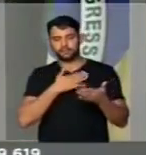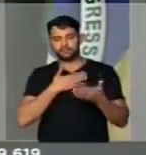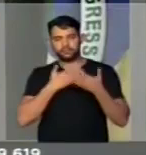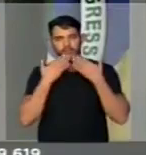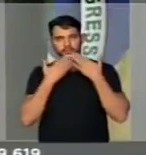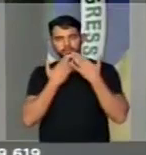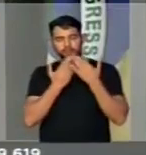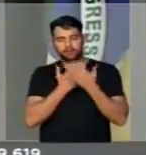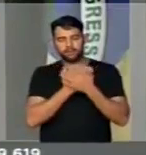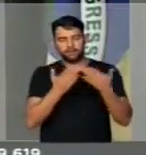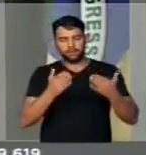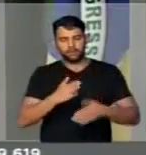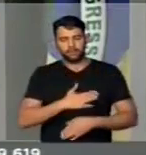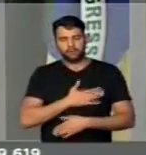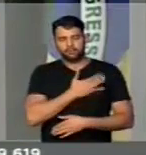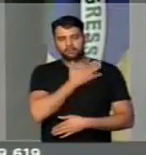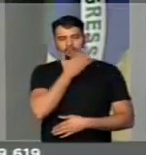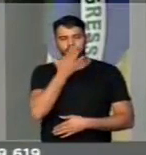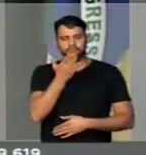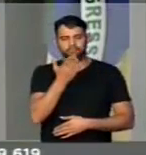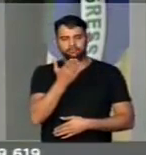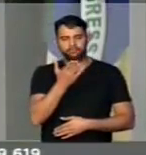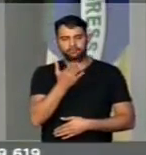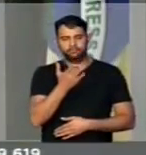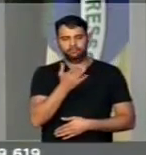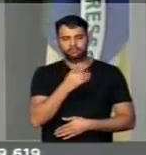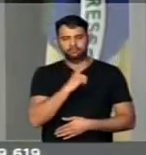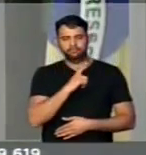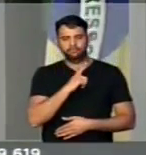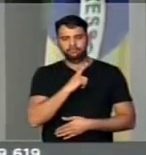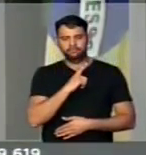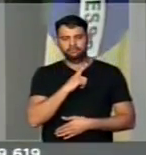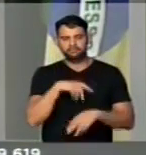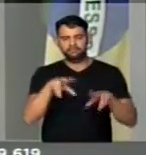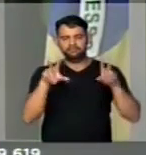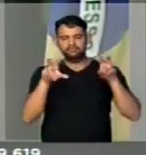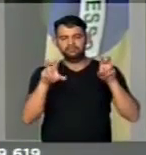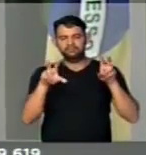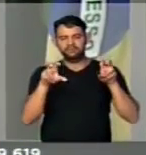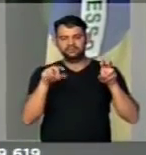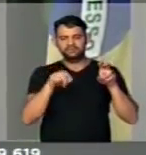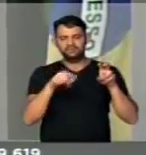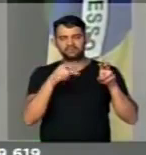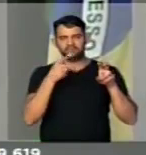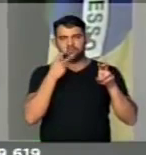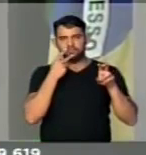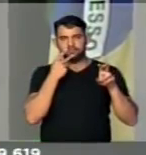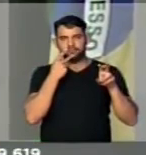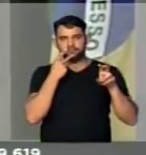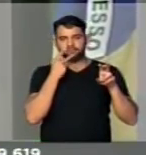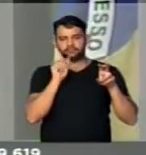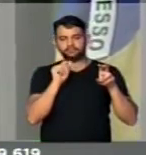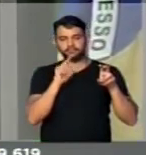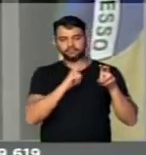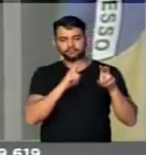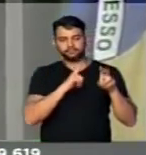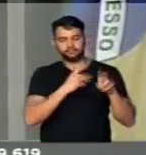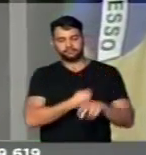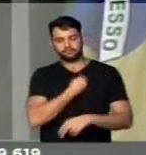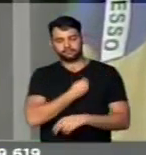manifestação de repúdio a termos que ter